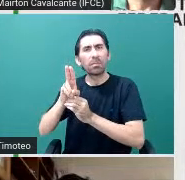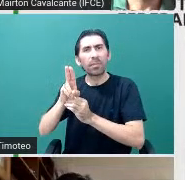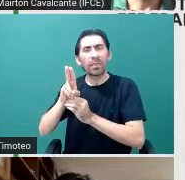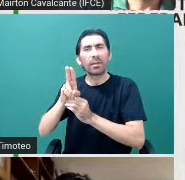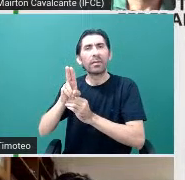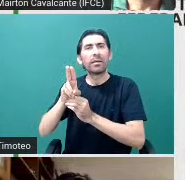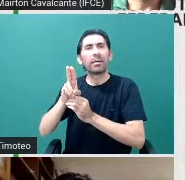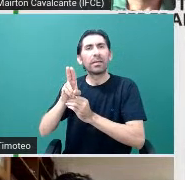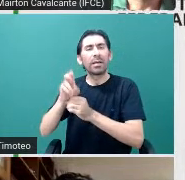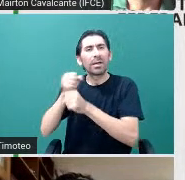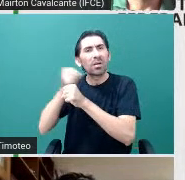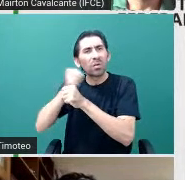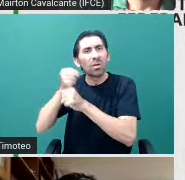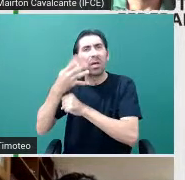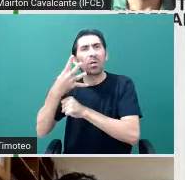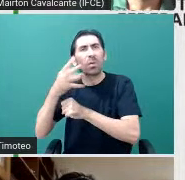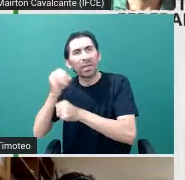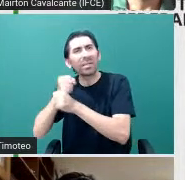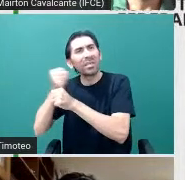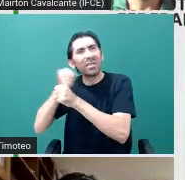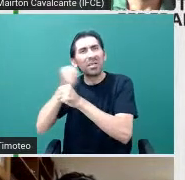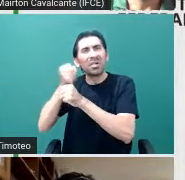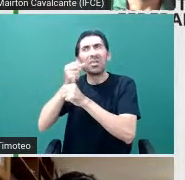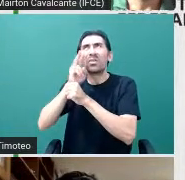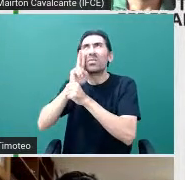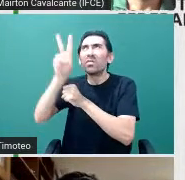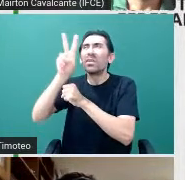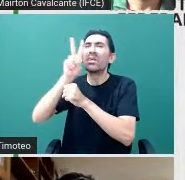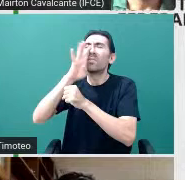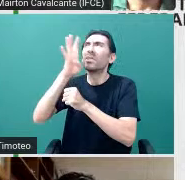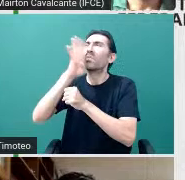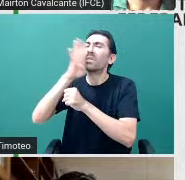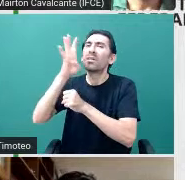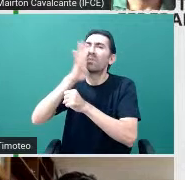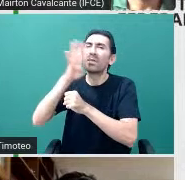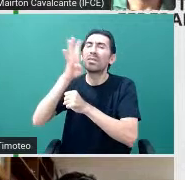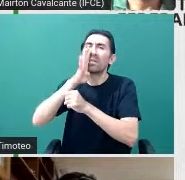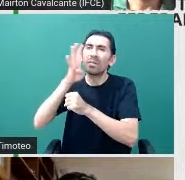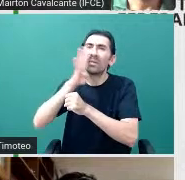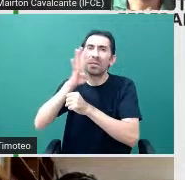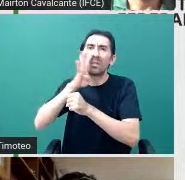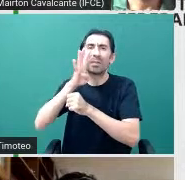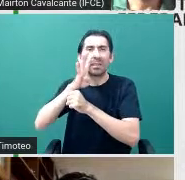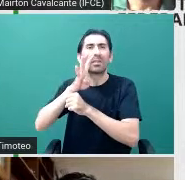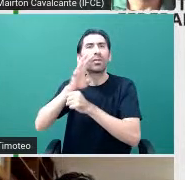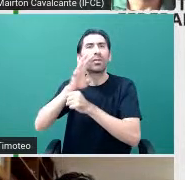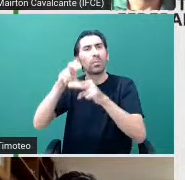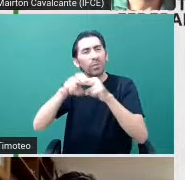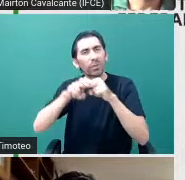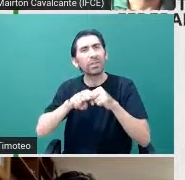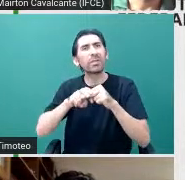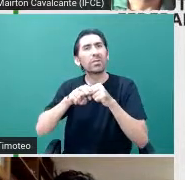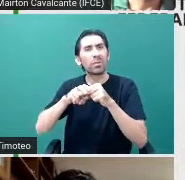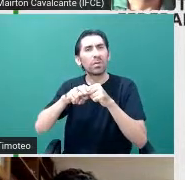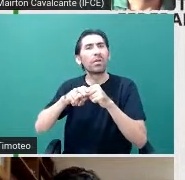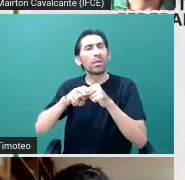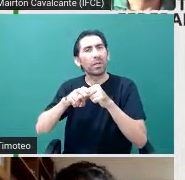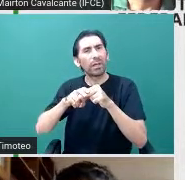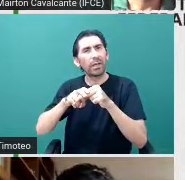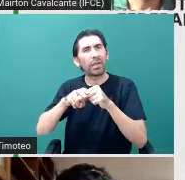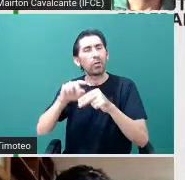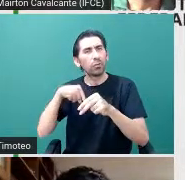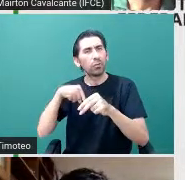mais preciso, mais estável, conhecido no universo. Enquanto o nosso relógio comum